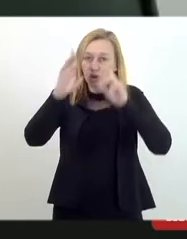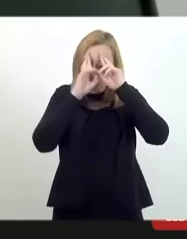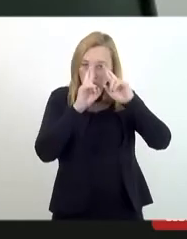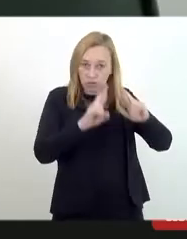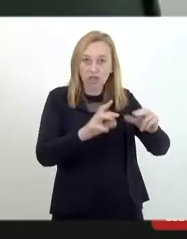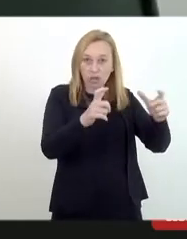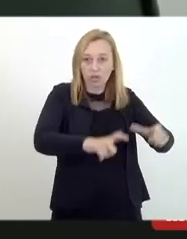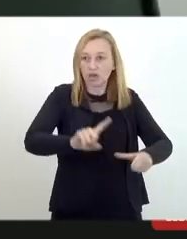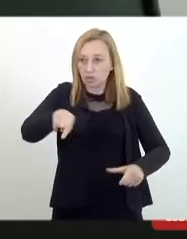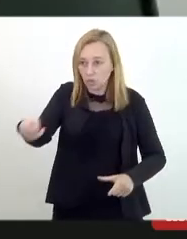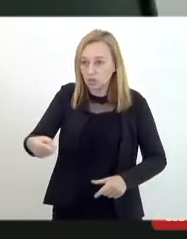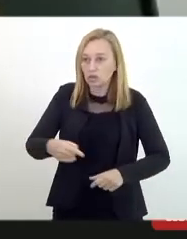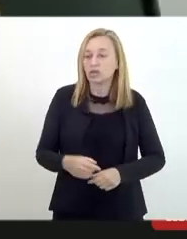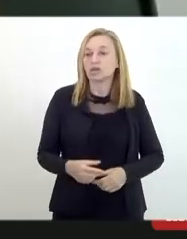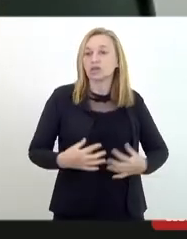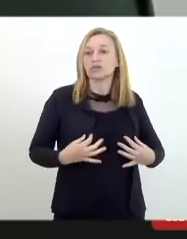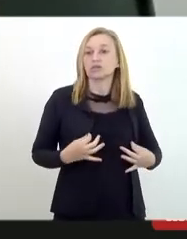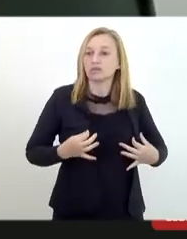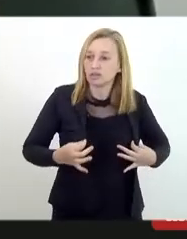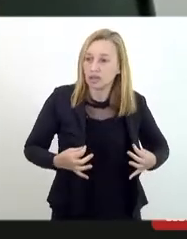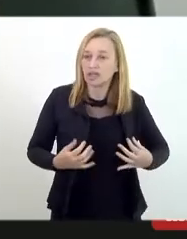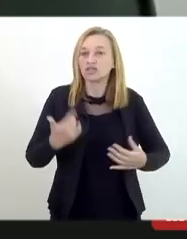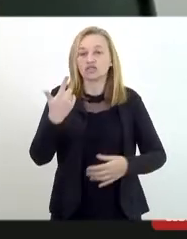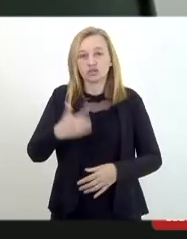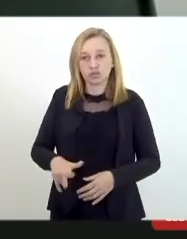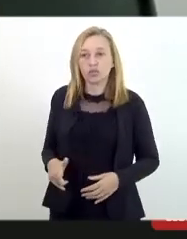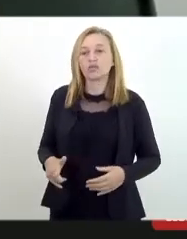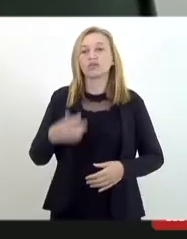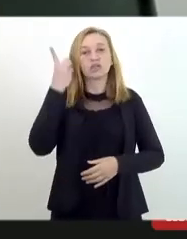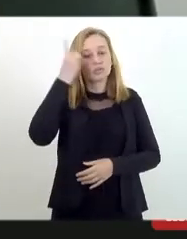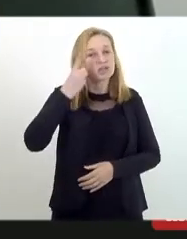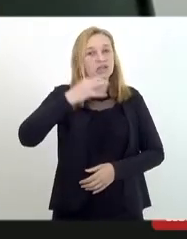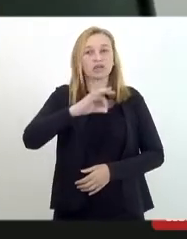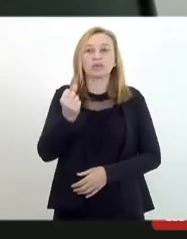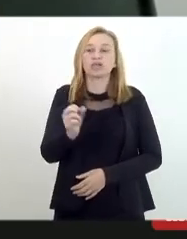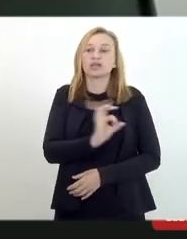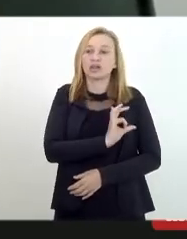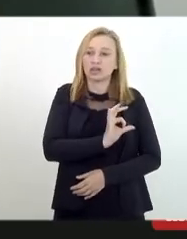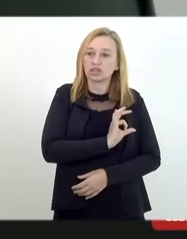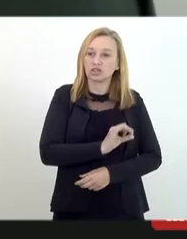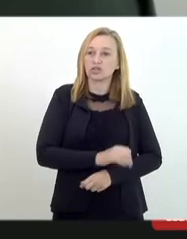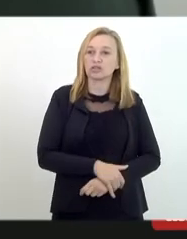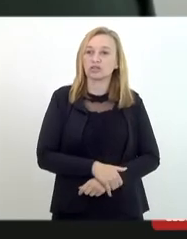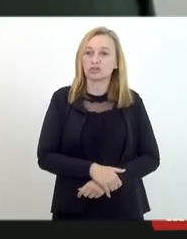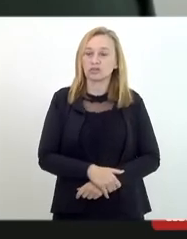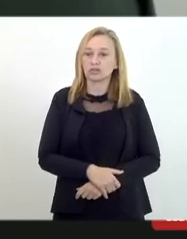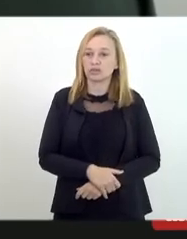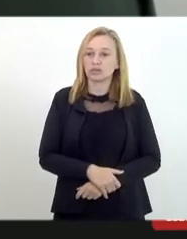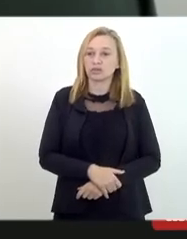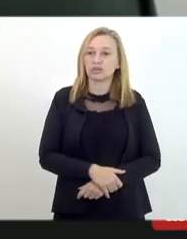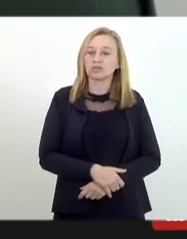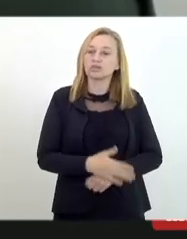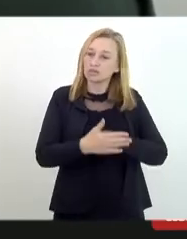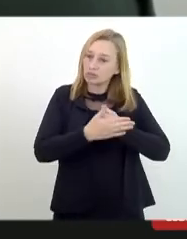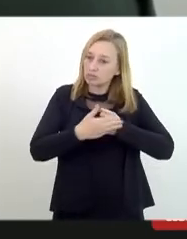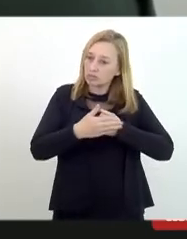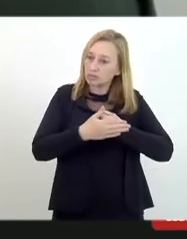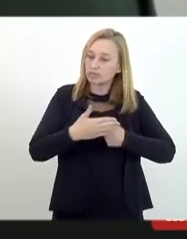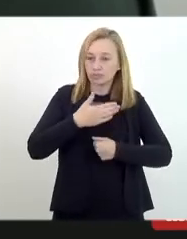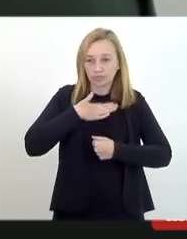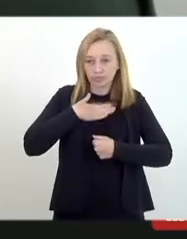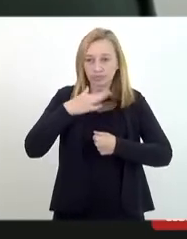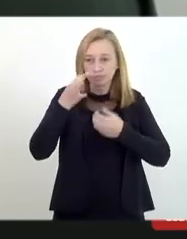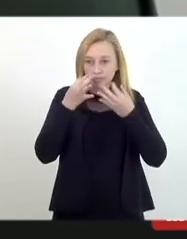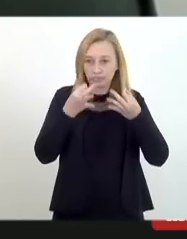o espaço do outro. Então, me colocar mais uma vez à disposição, deputada Marta Rocha, e aqui deixar o meu carinho, minha